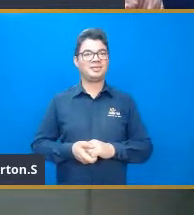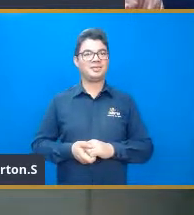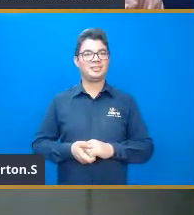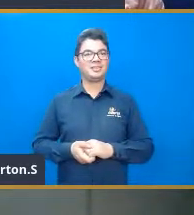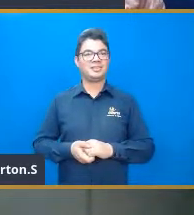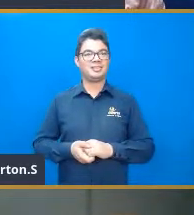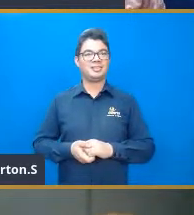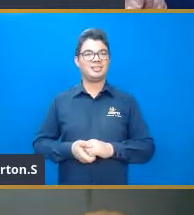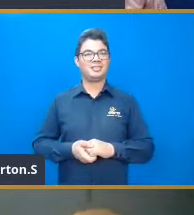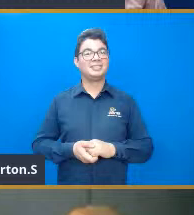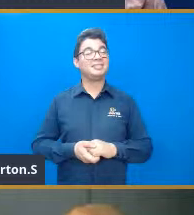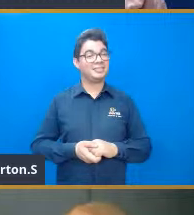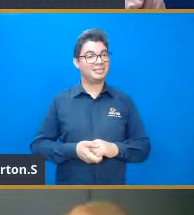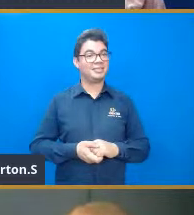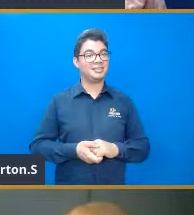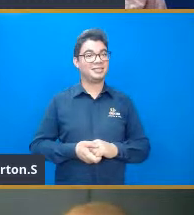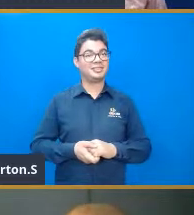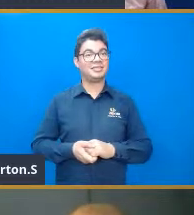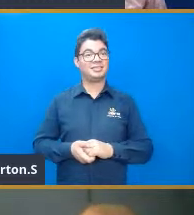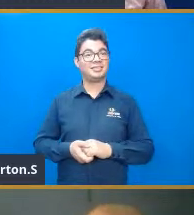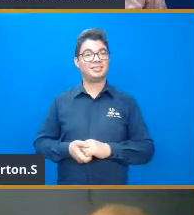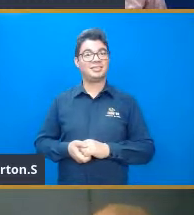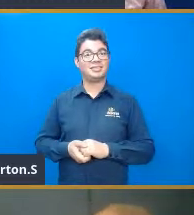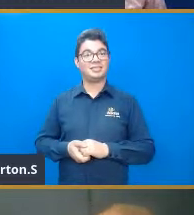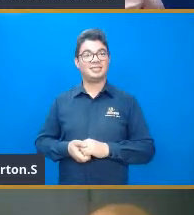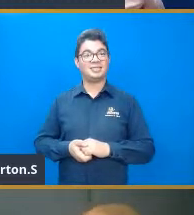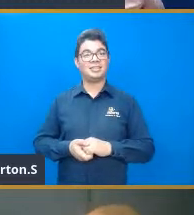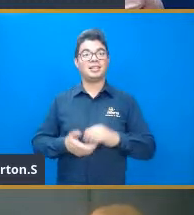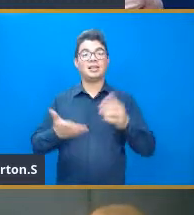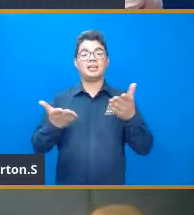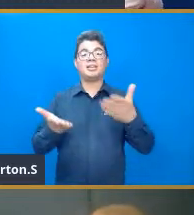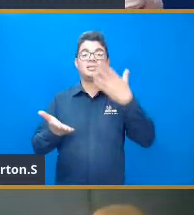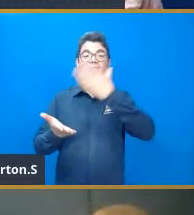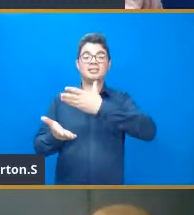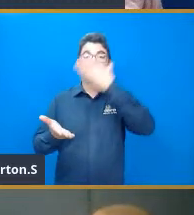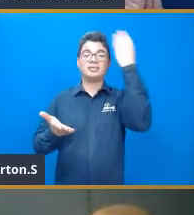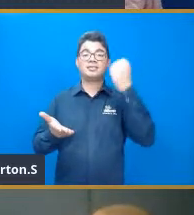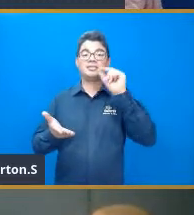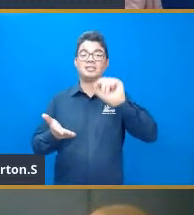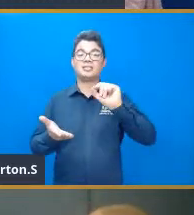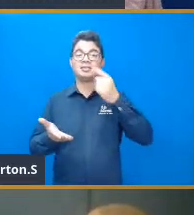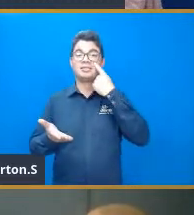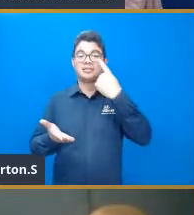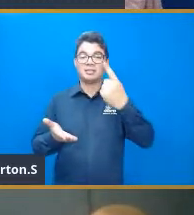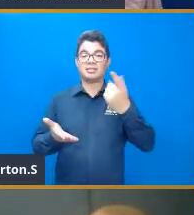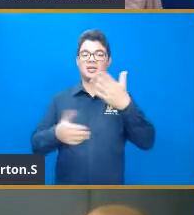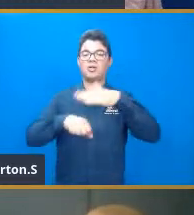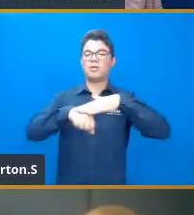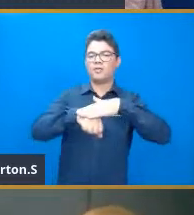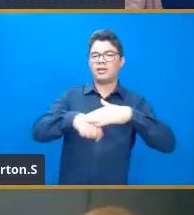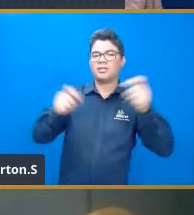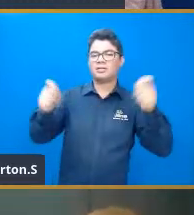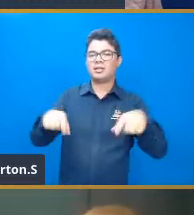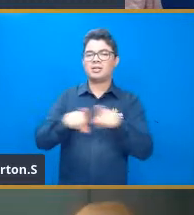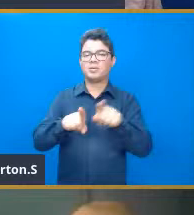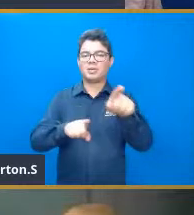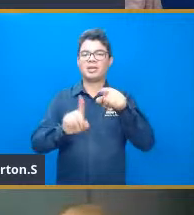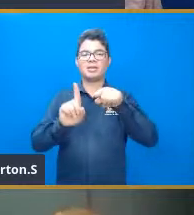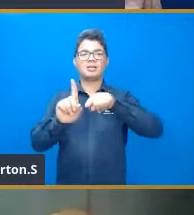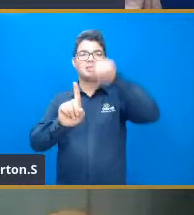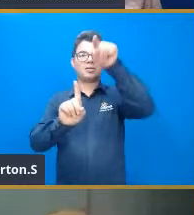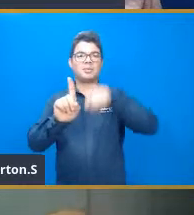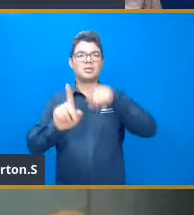bem isso, bom, mas vamos falar em esquecer, senão a gente esquece aqui da nossa conversa, né, mínima,